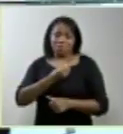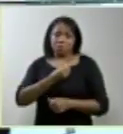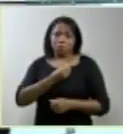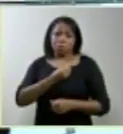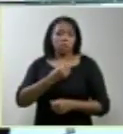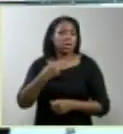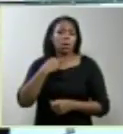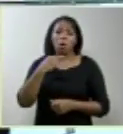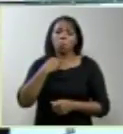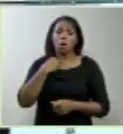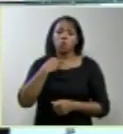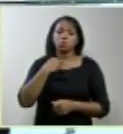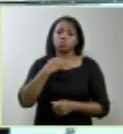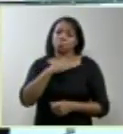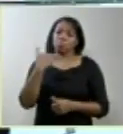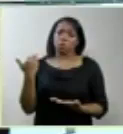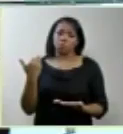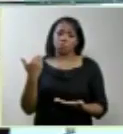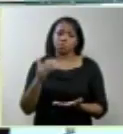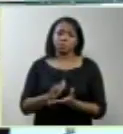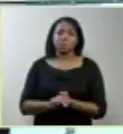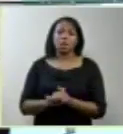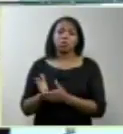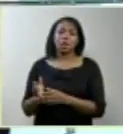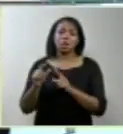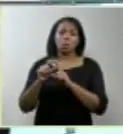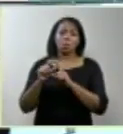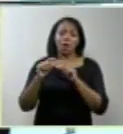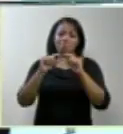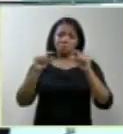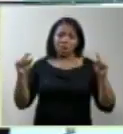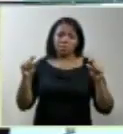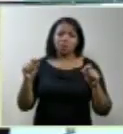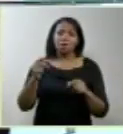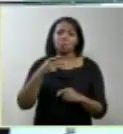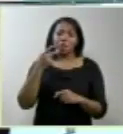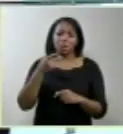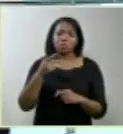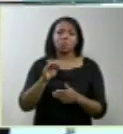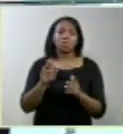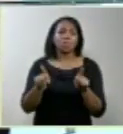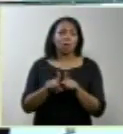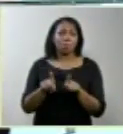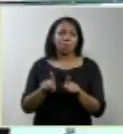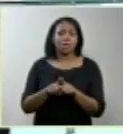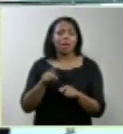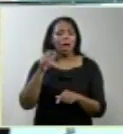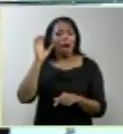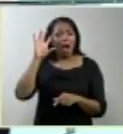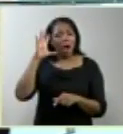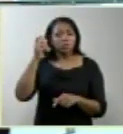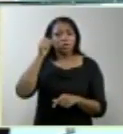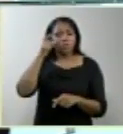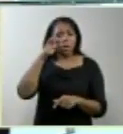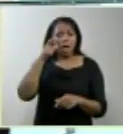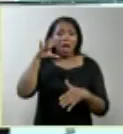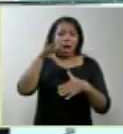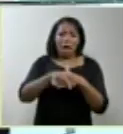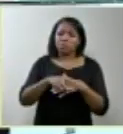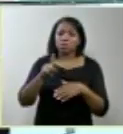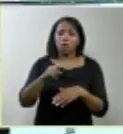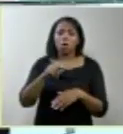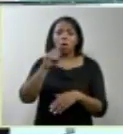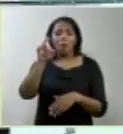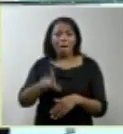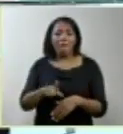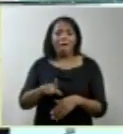para concluir, uma frase do Betinho, que é dita em outro contexto, mas que eu acho muito interessante. A AIDS não é mortal.